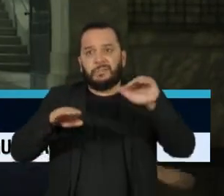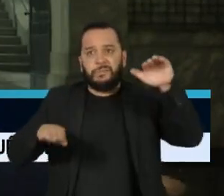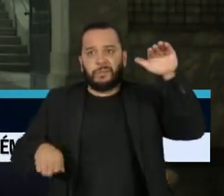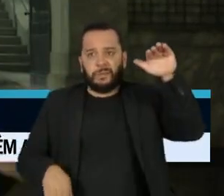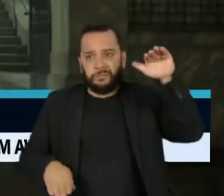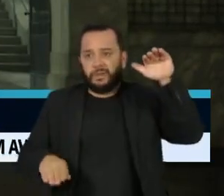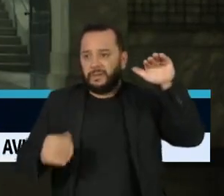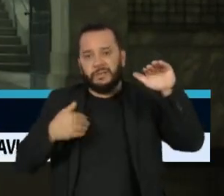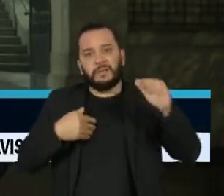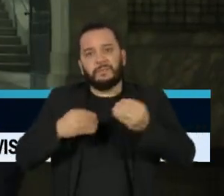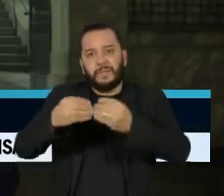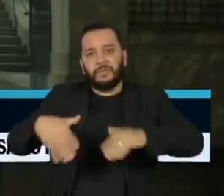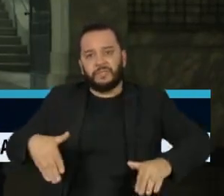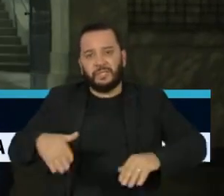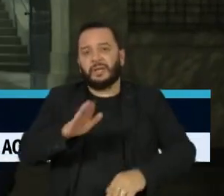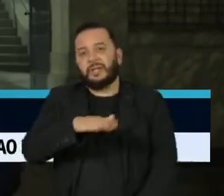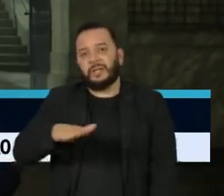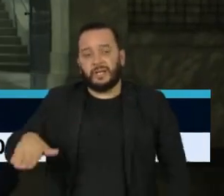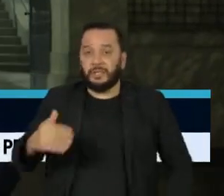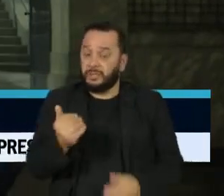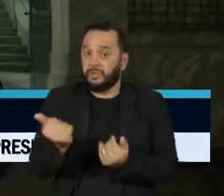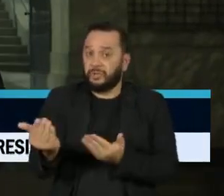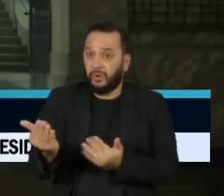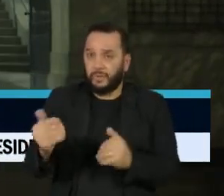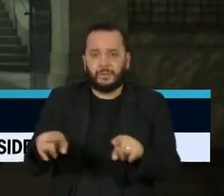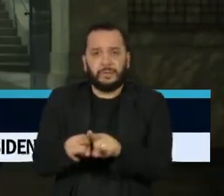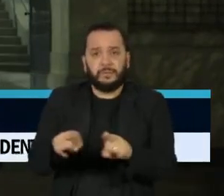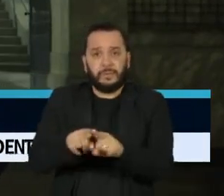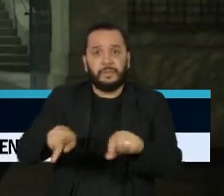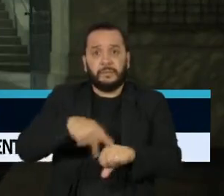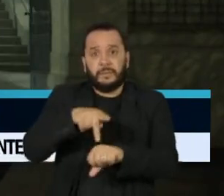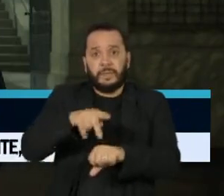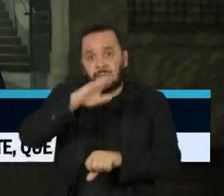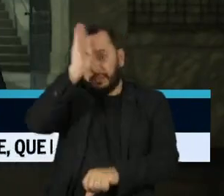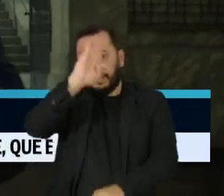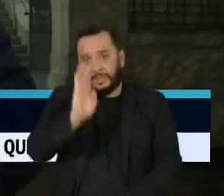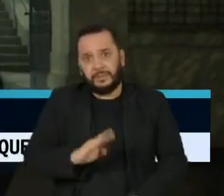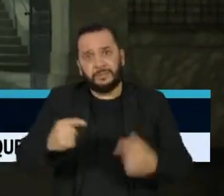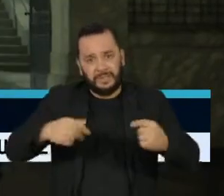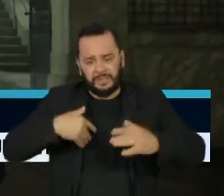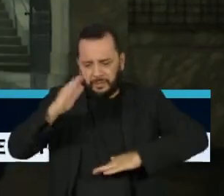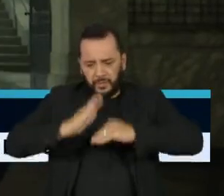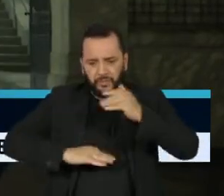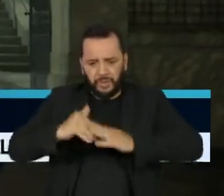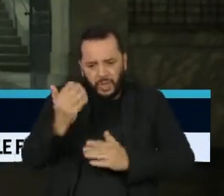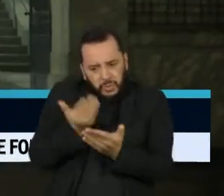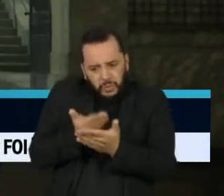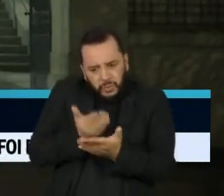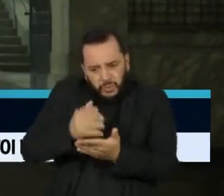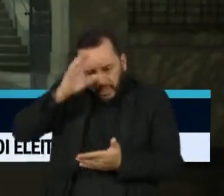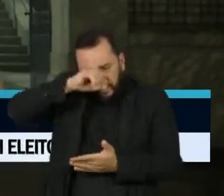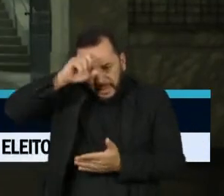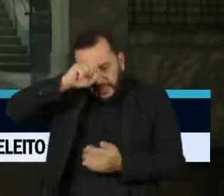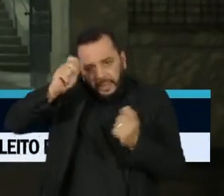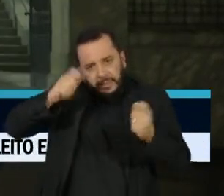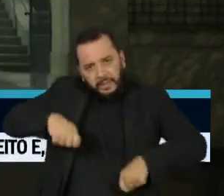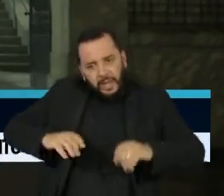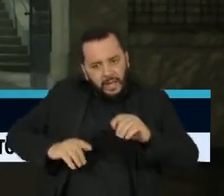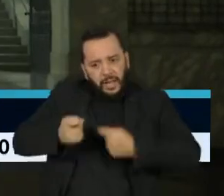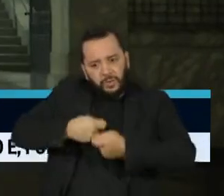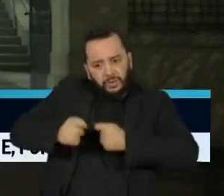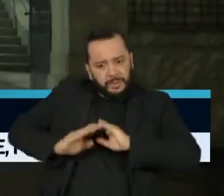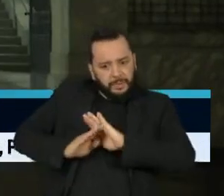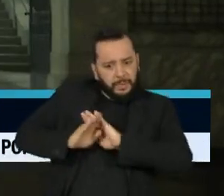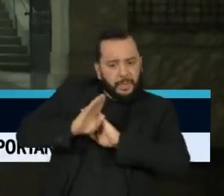o da própria nação, que depende de mão de obra qualificada para voltar a crescer, a ONG defende que é necessário reforçar